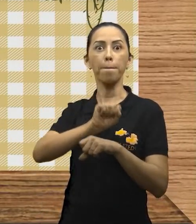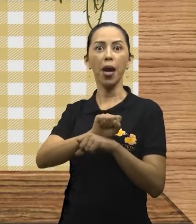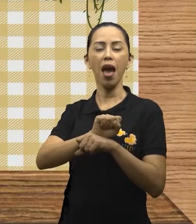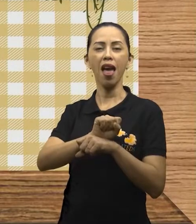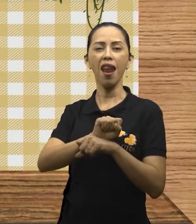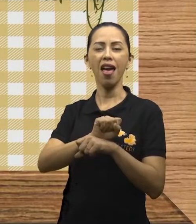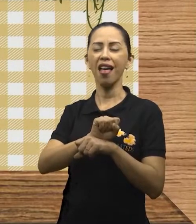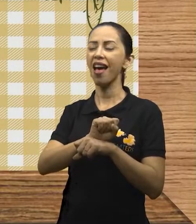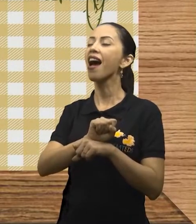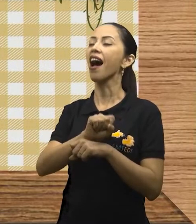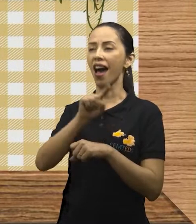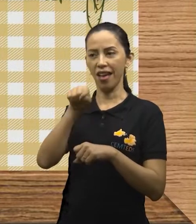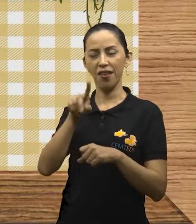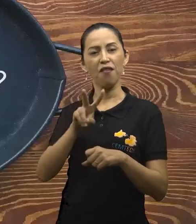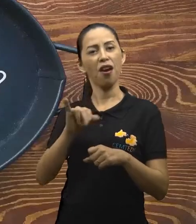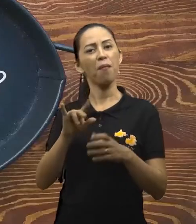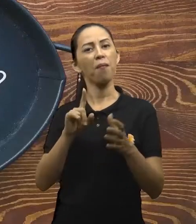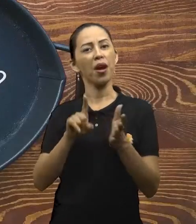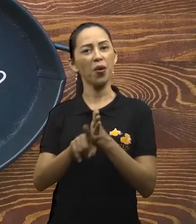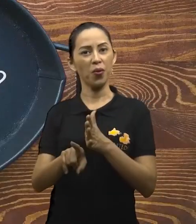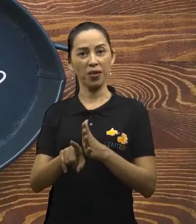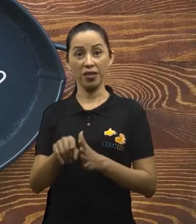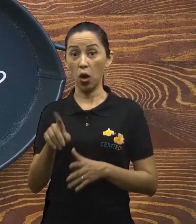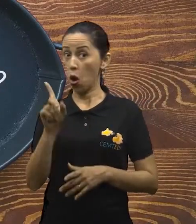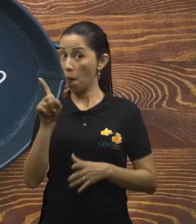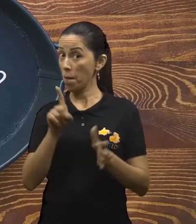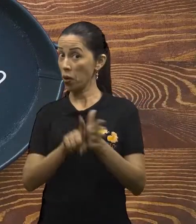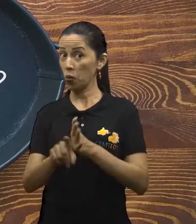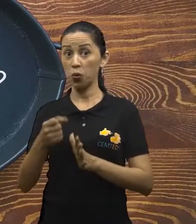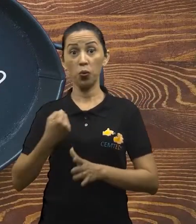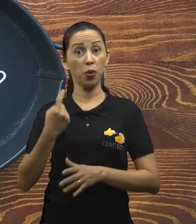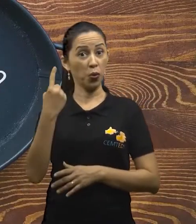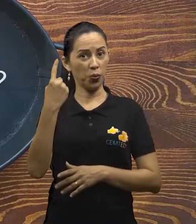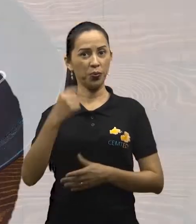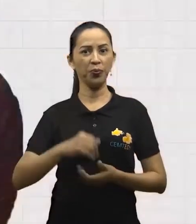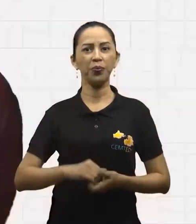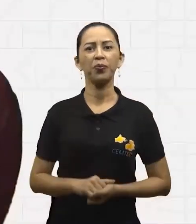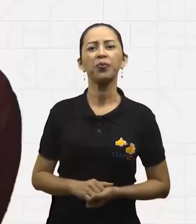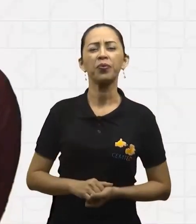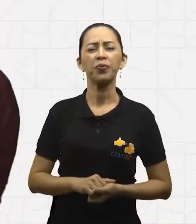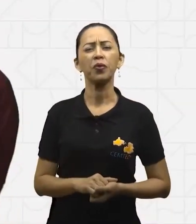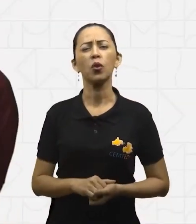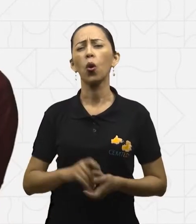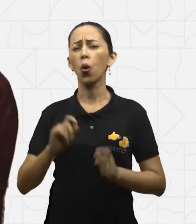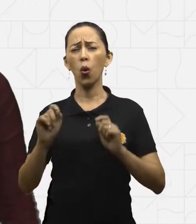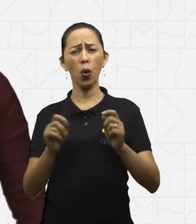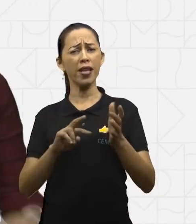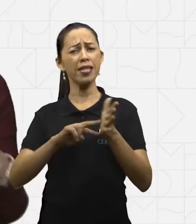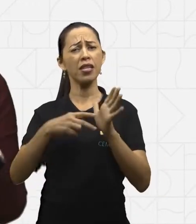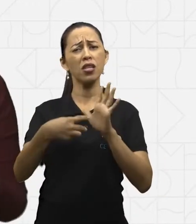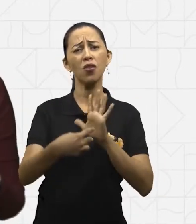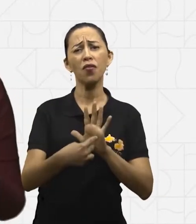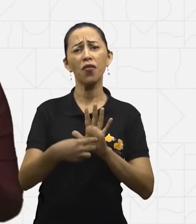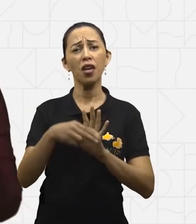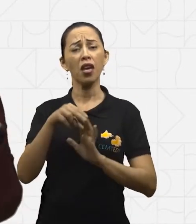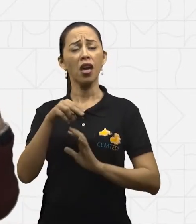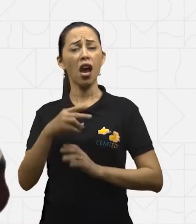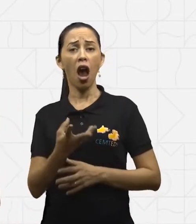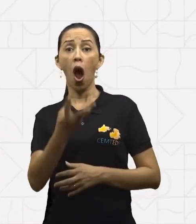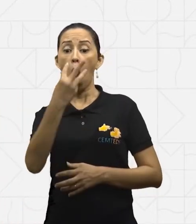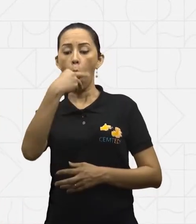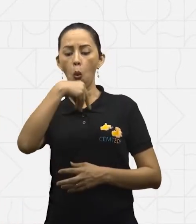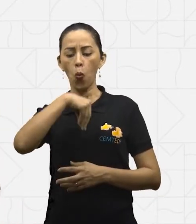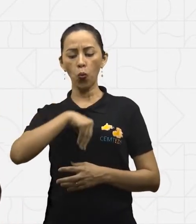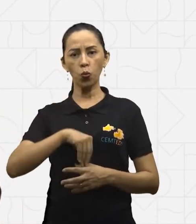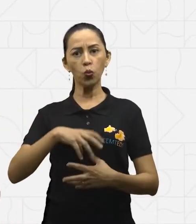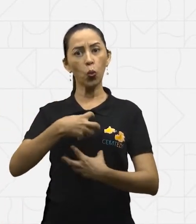Para! Pergunta número 1. O que são nutrientes? Nutrientes são os carboidratos, os